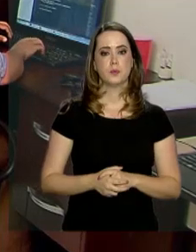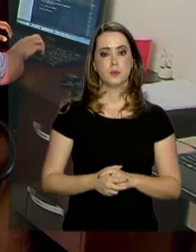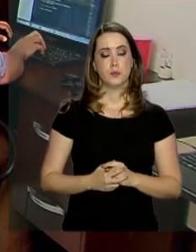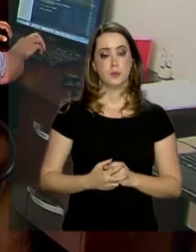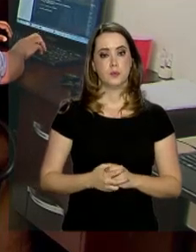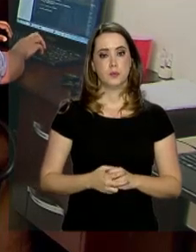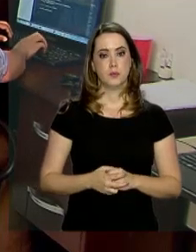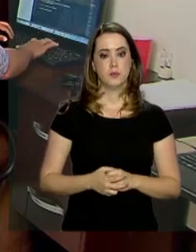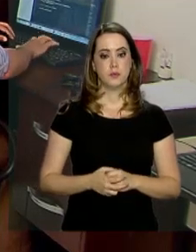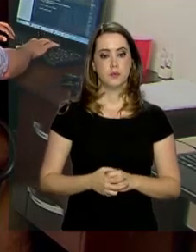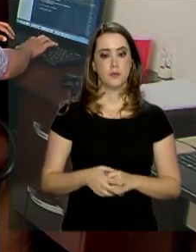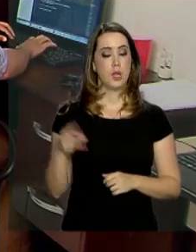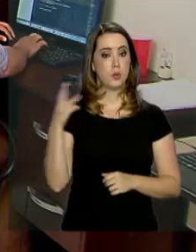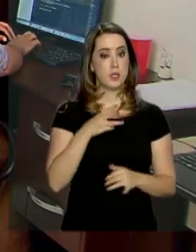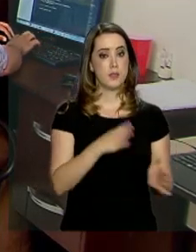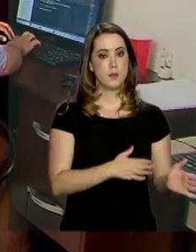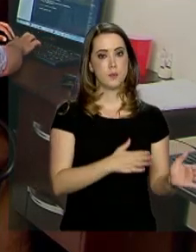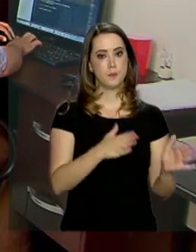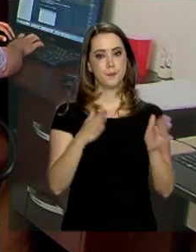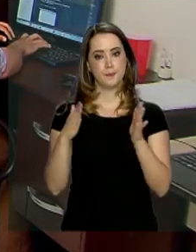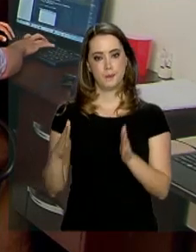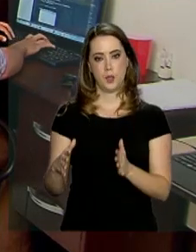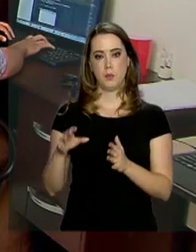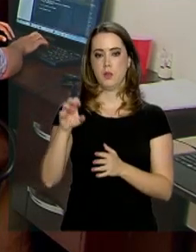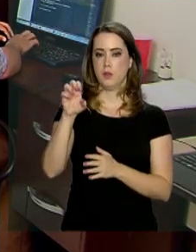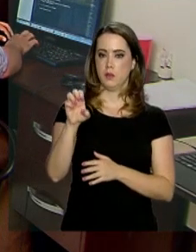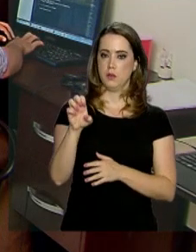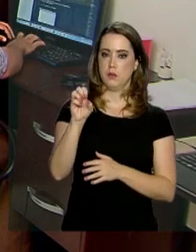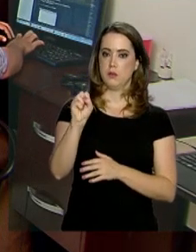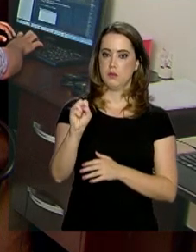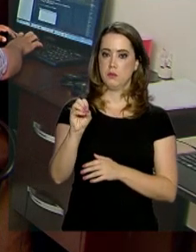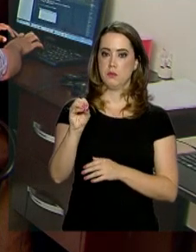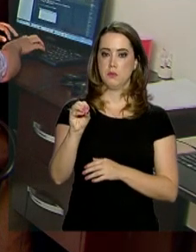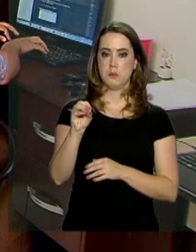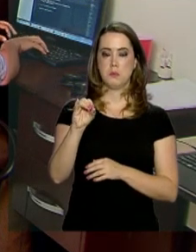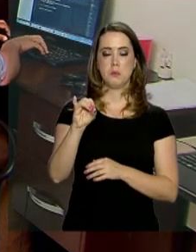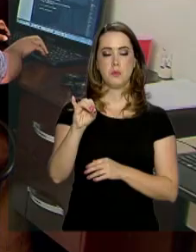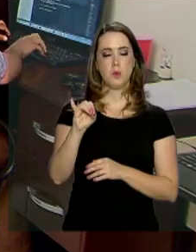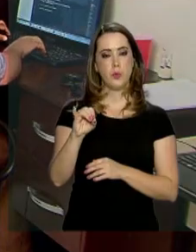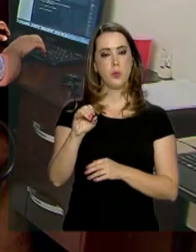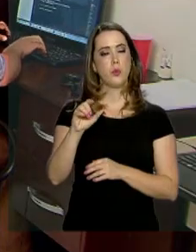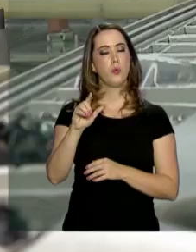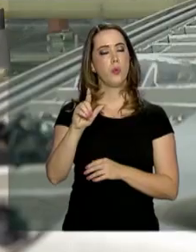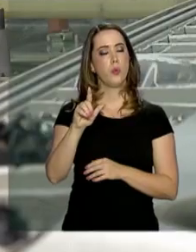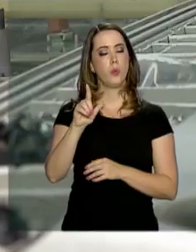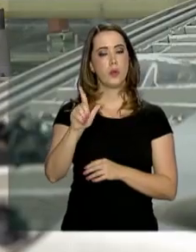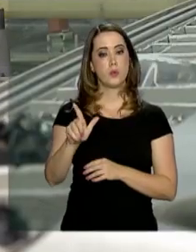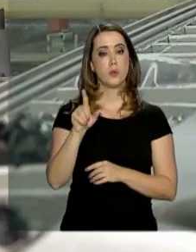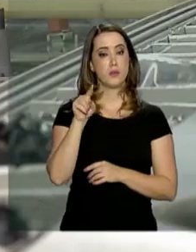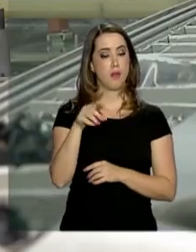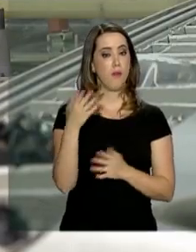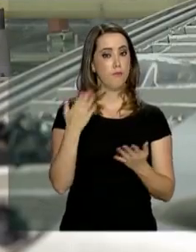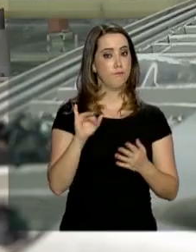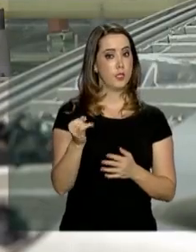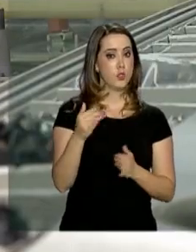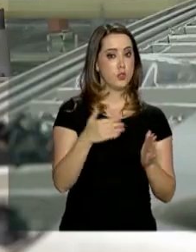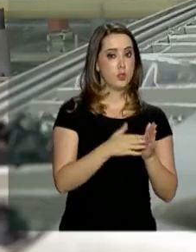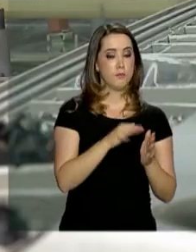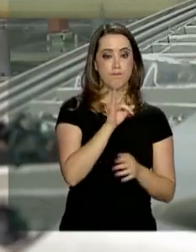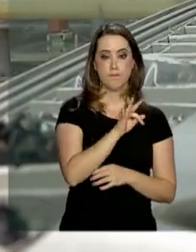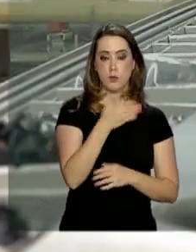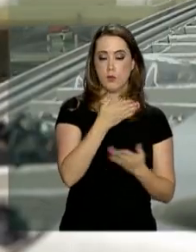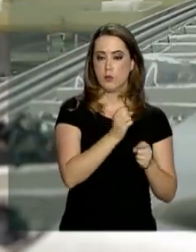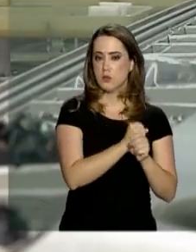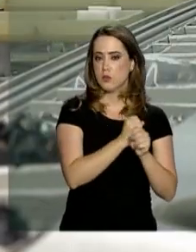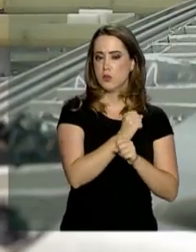A terceira fase do E-Social vai de janeiro até setembro deste ano. Quem tem funcionários e